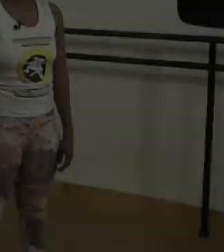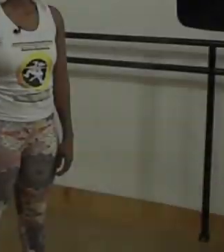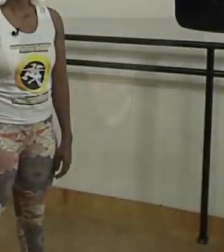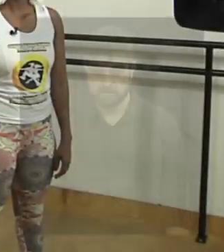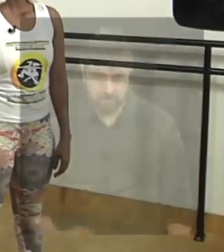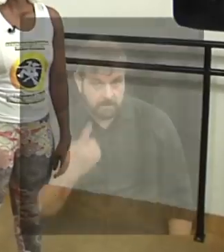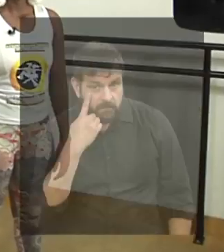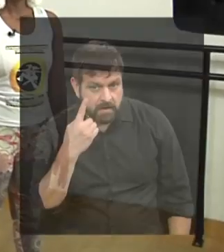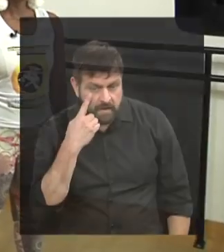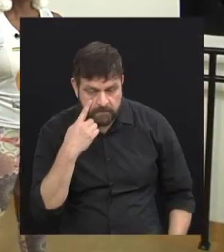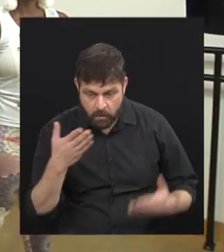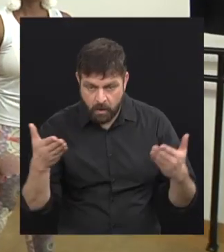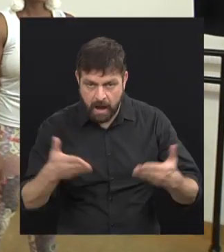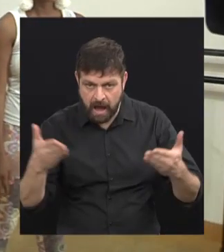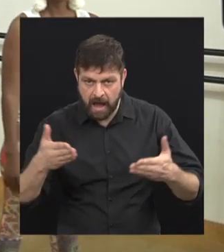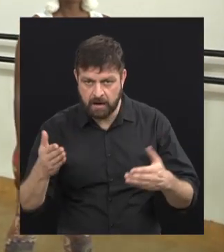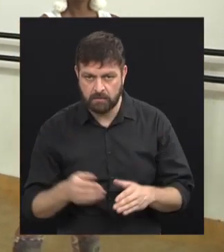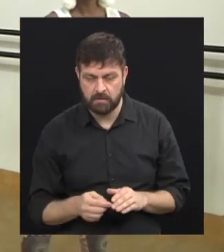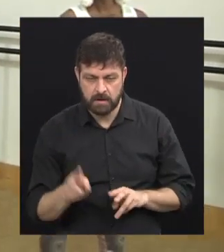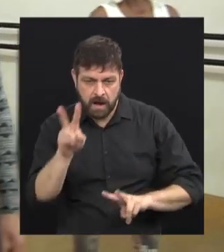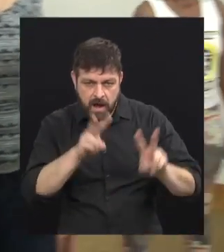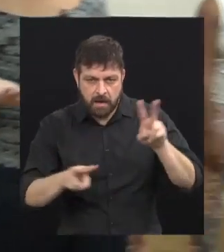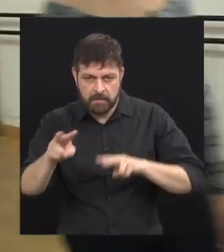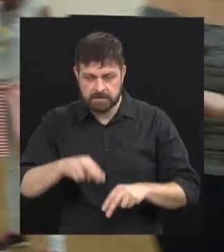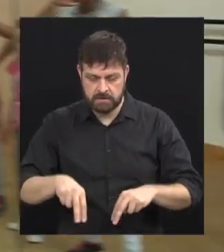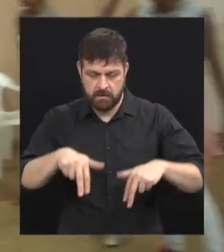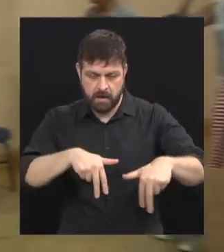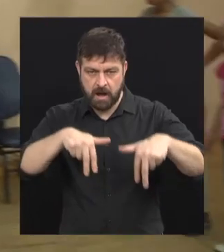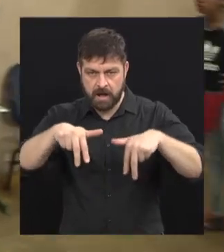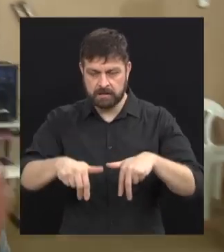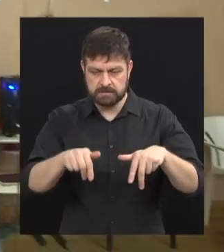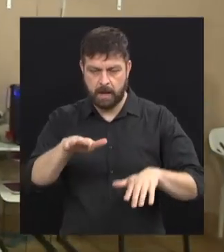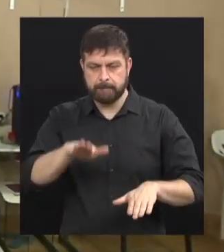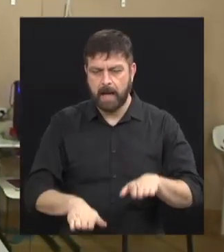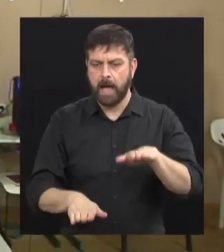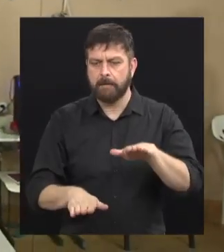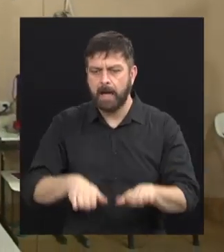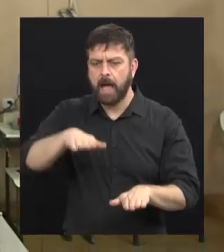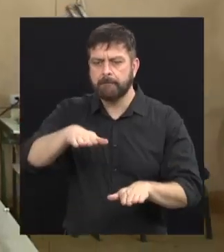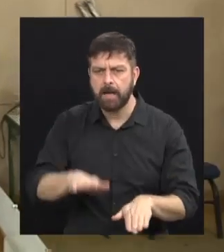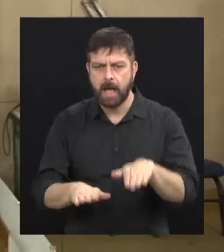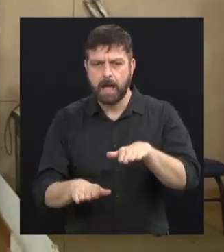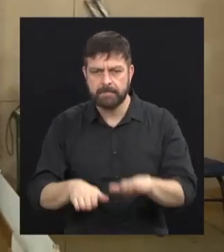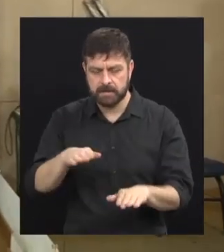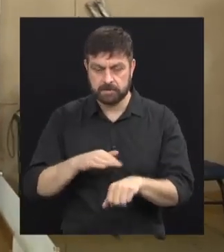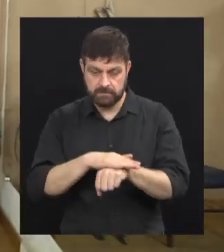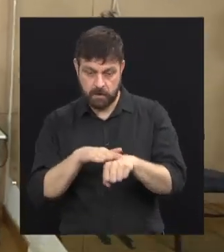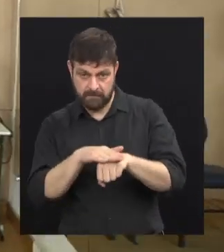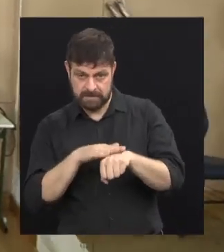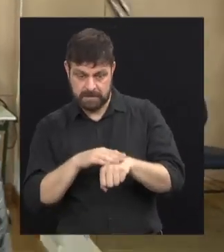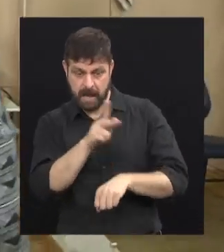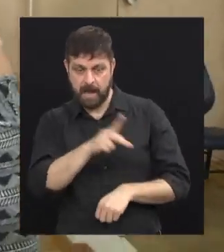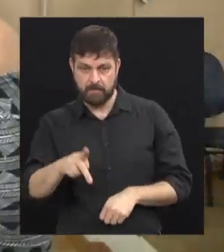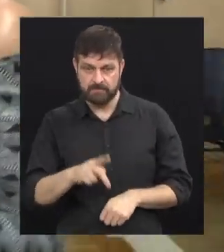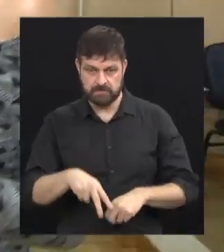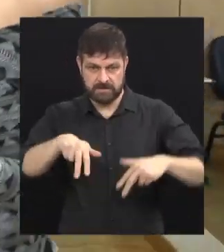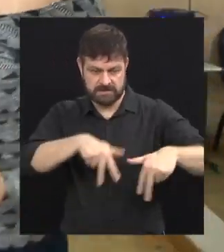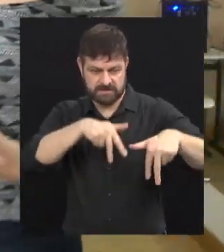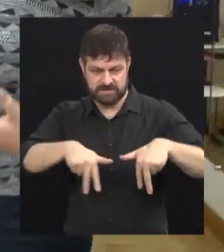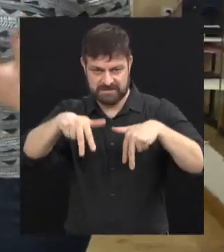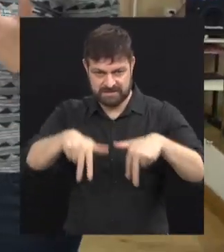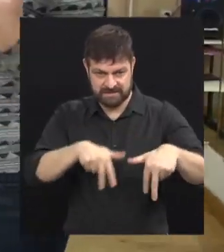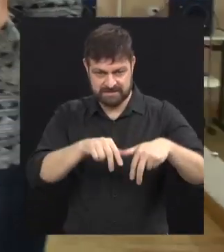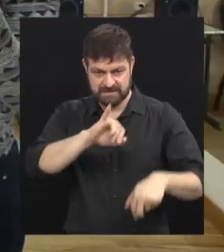Você acompanhou aí nesse segundo bloco, um pouquinho de imagem da aula de sapateado, e agora a gente vai conversar com a professora de dança, que é a Jéssica.